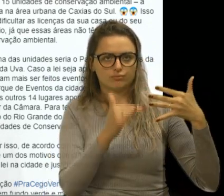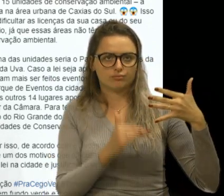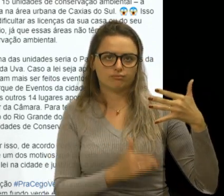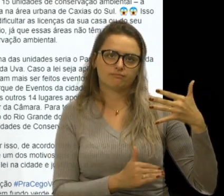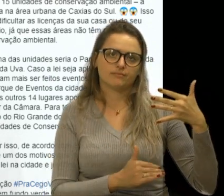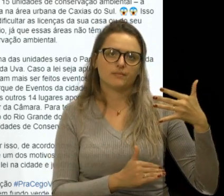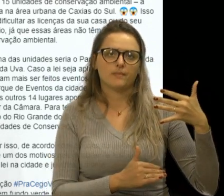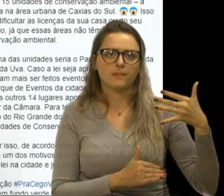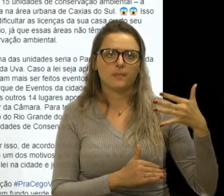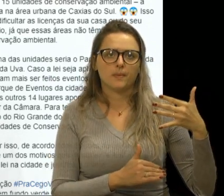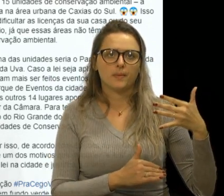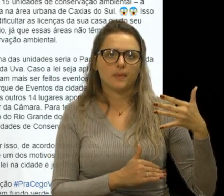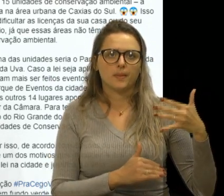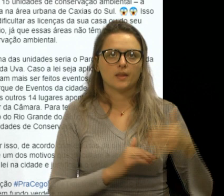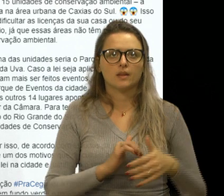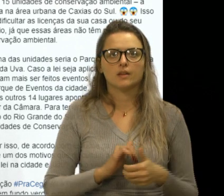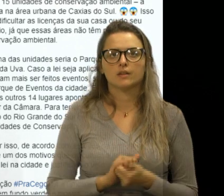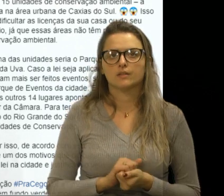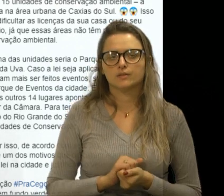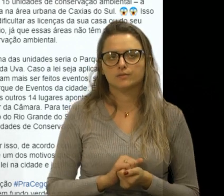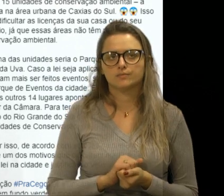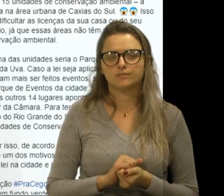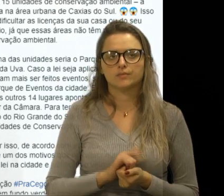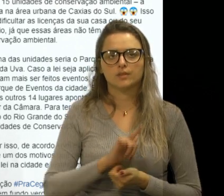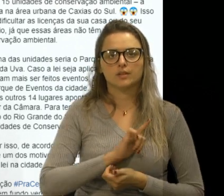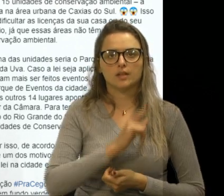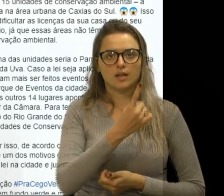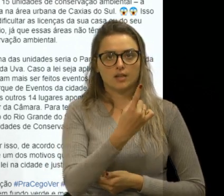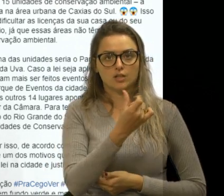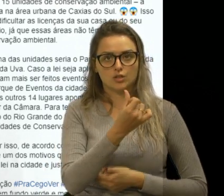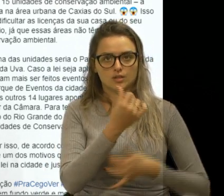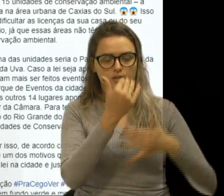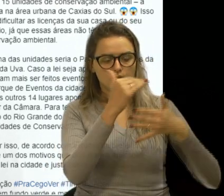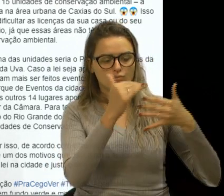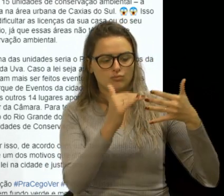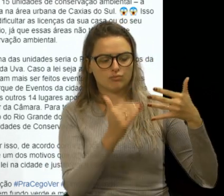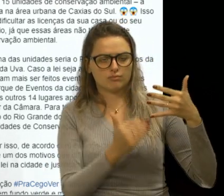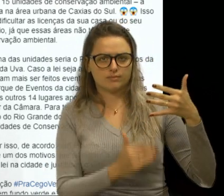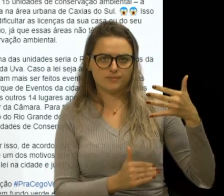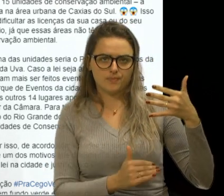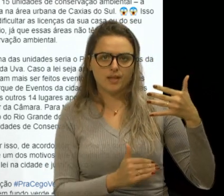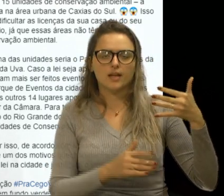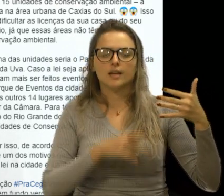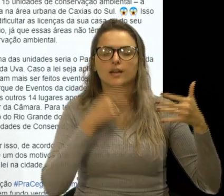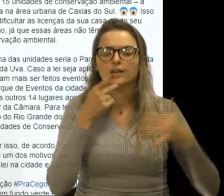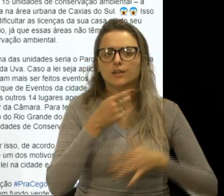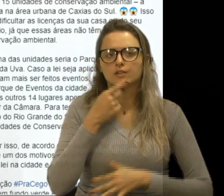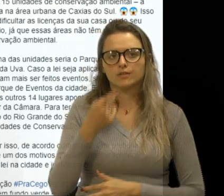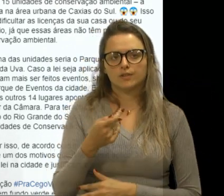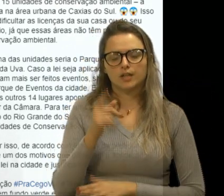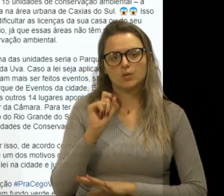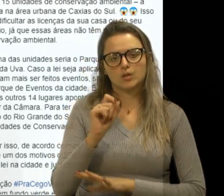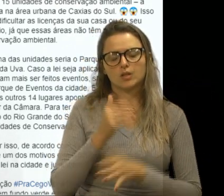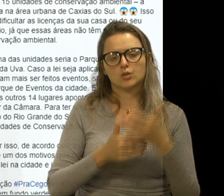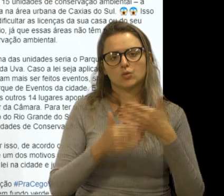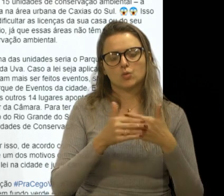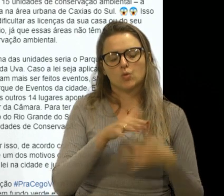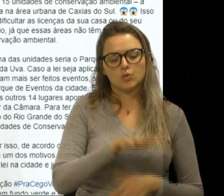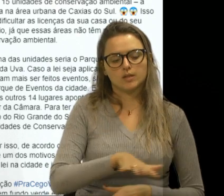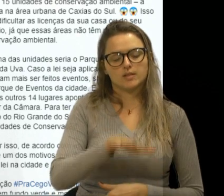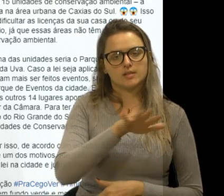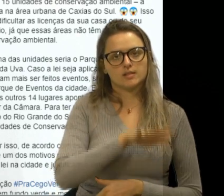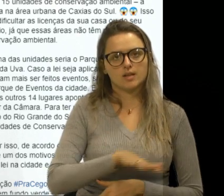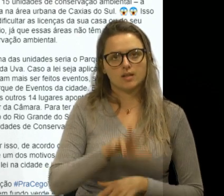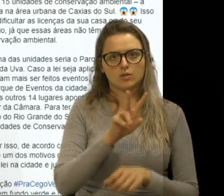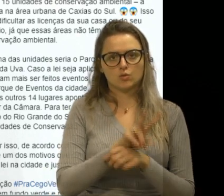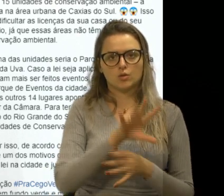16 itens, aonde cita as unidades de conservação,